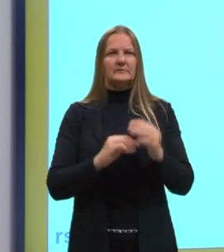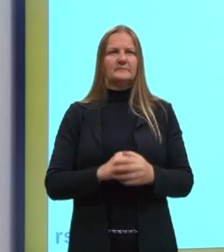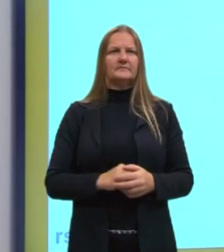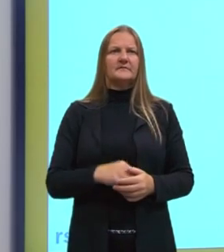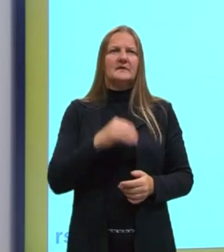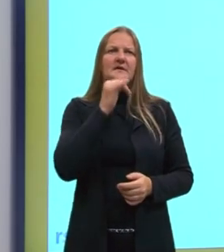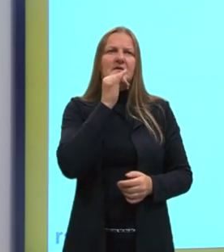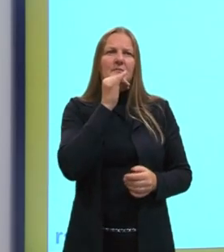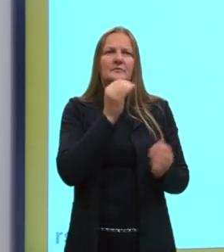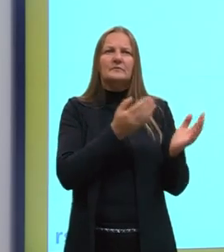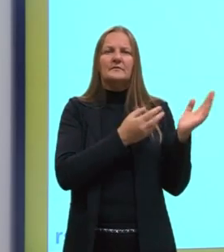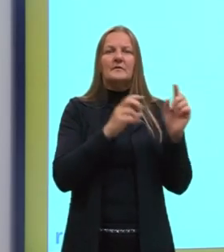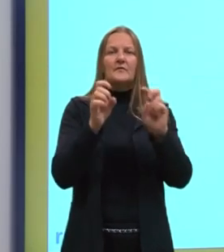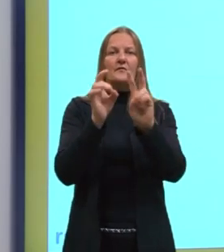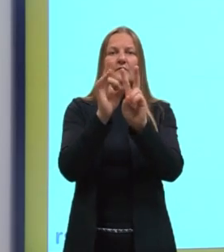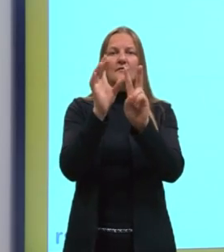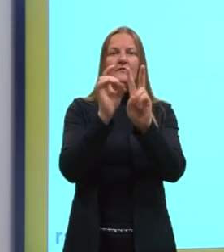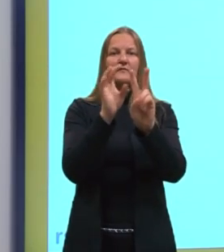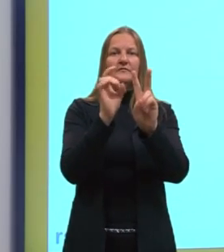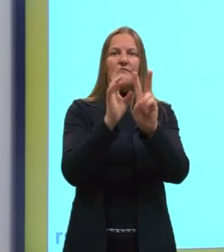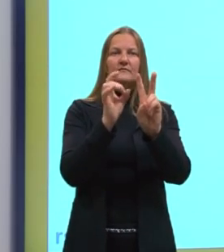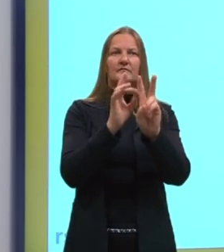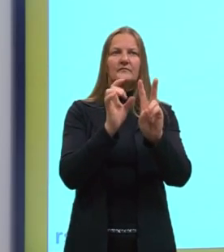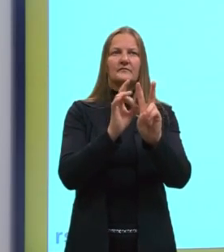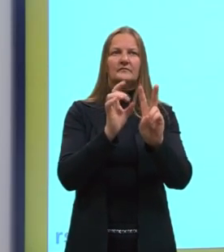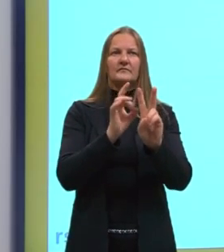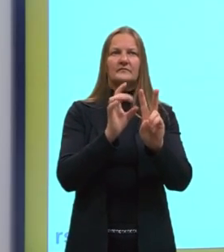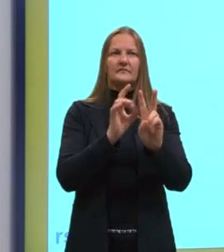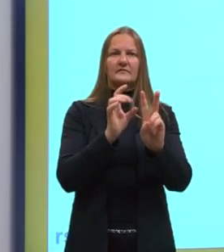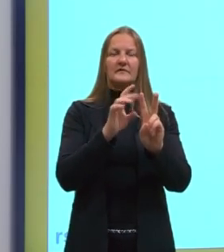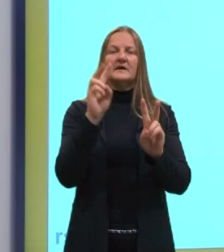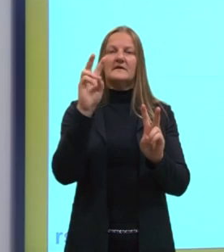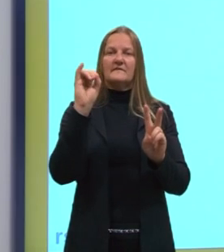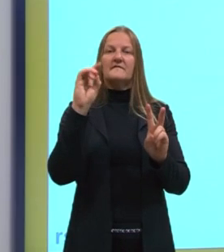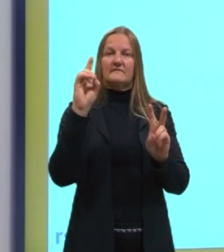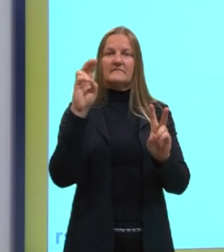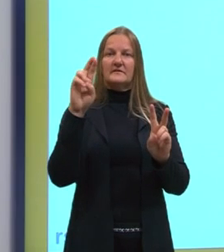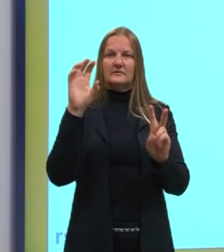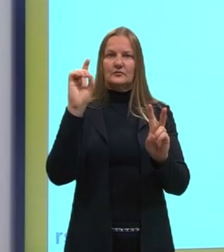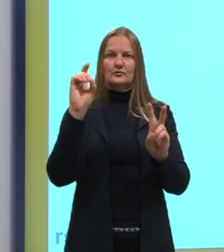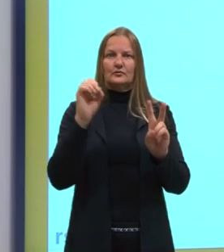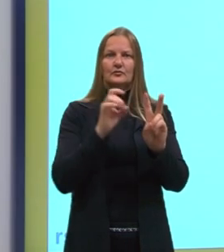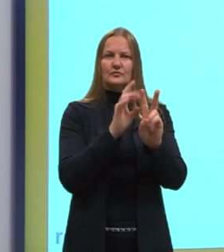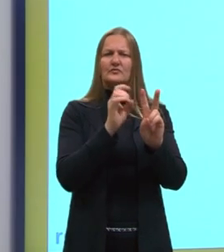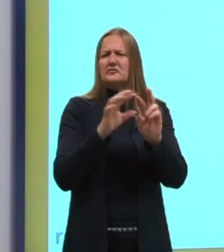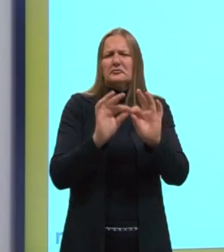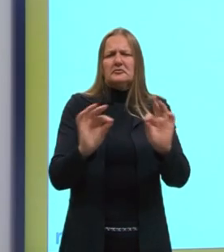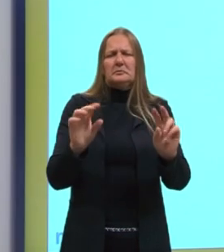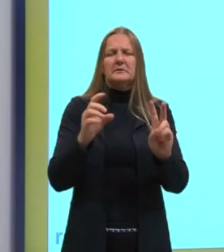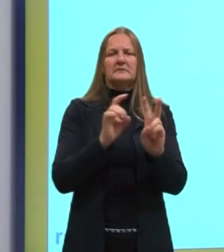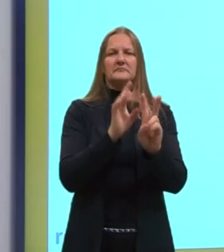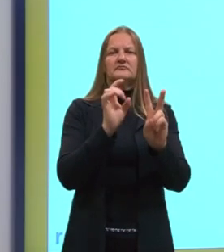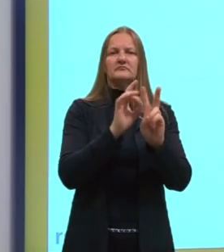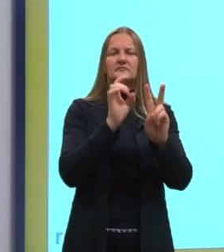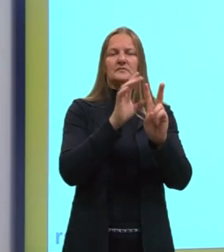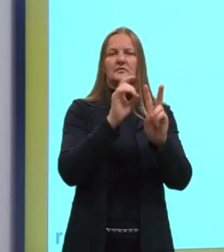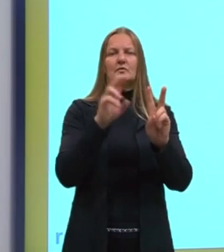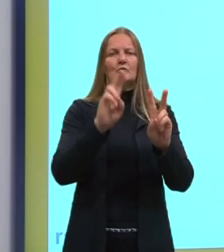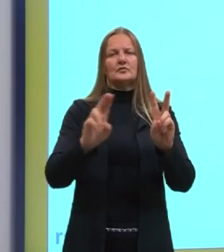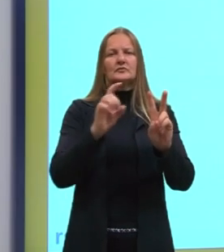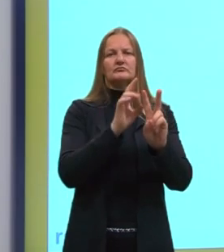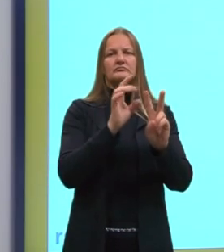Aqui a gente tem o vidro comum, o vidro que a gente chama de comum, o mais usual.